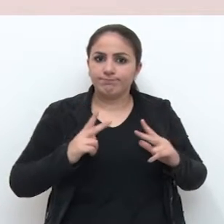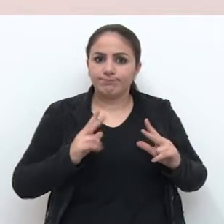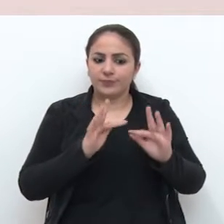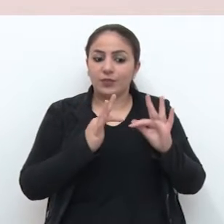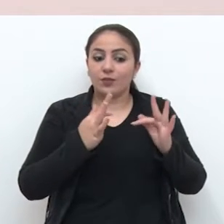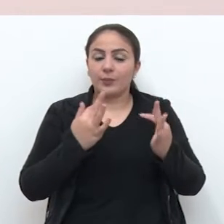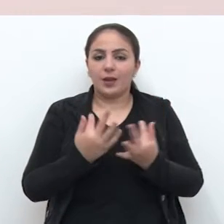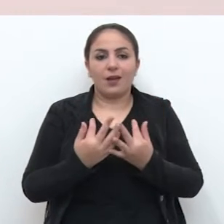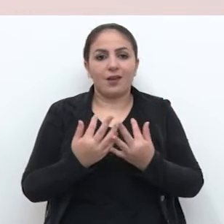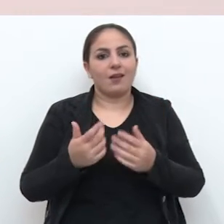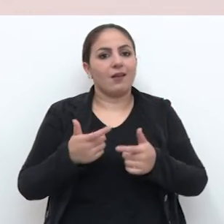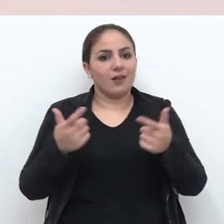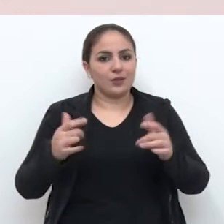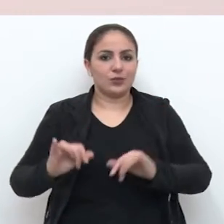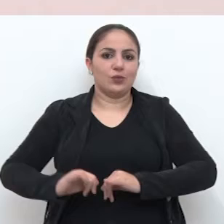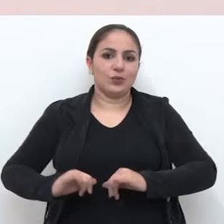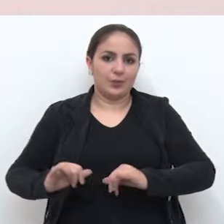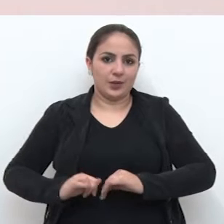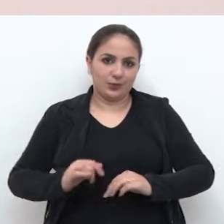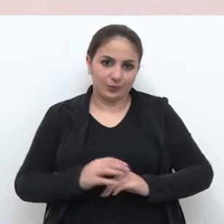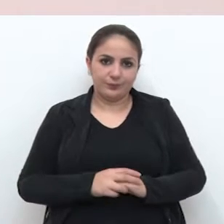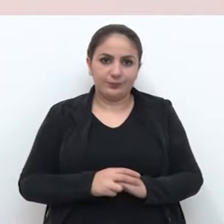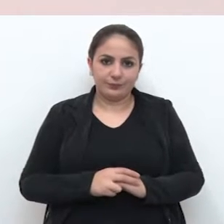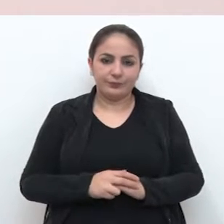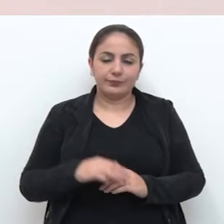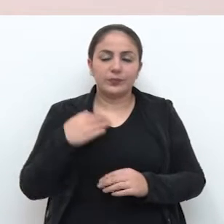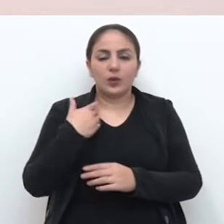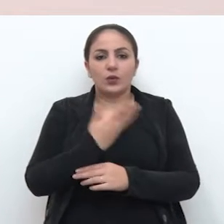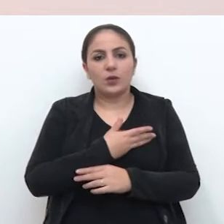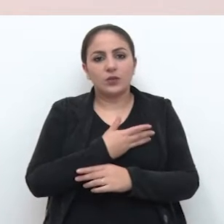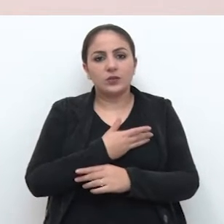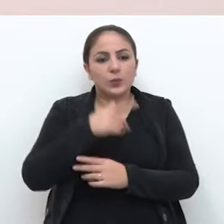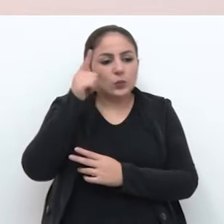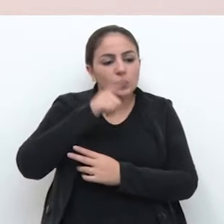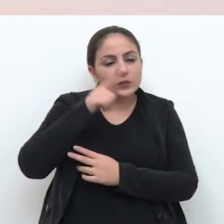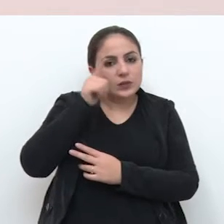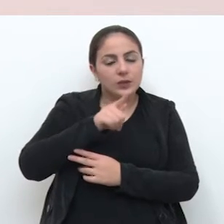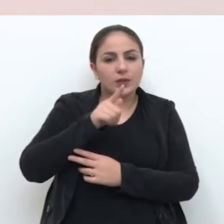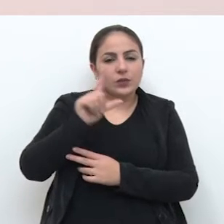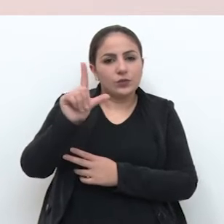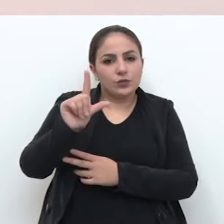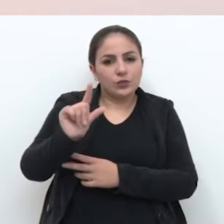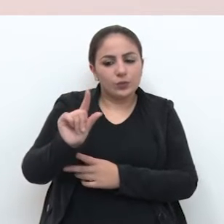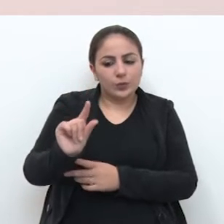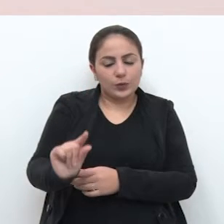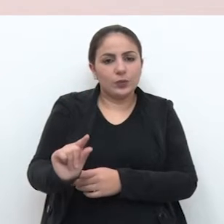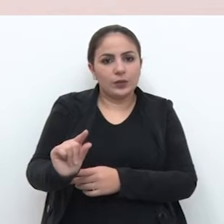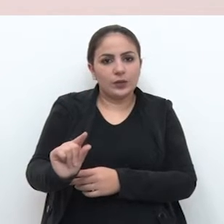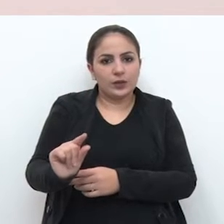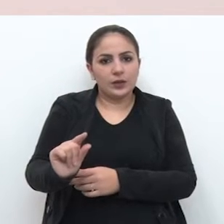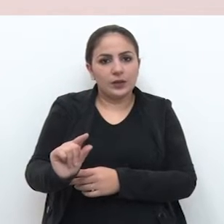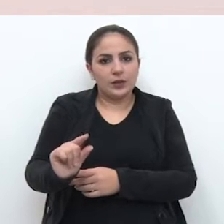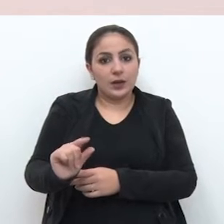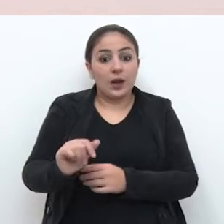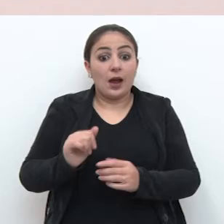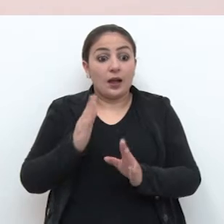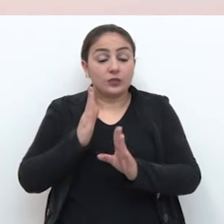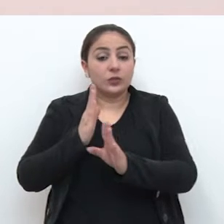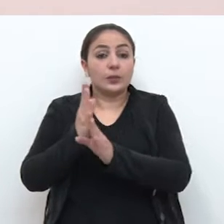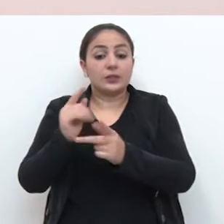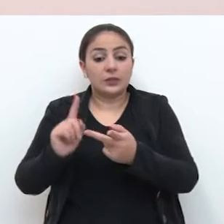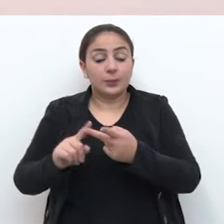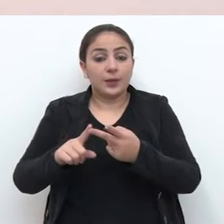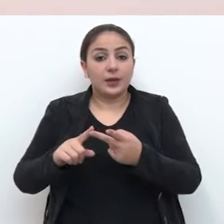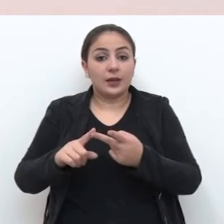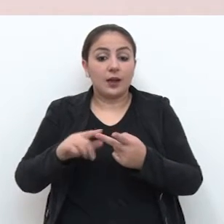E a grande arma para a gente diminuir tanto a incidência quanto a